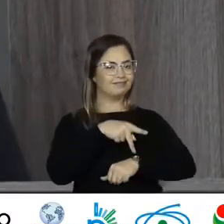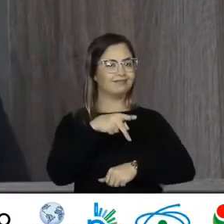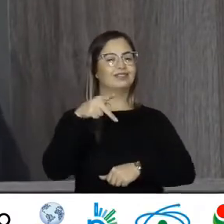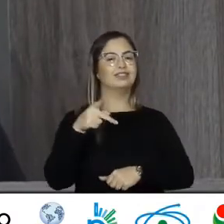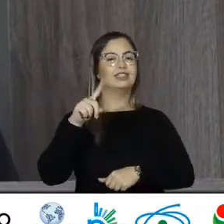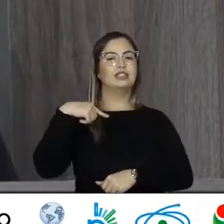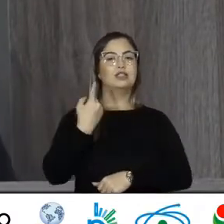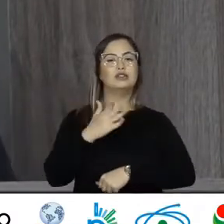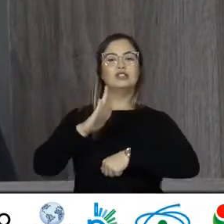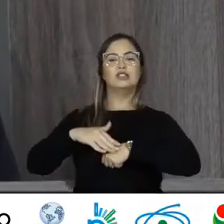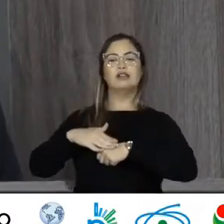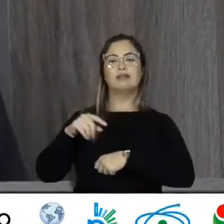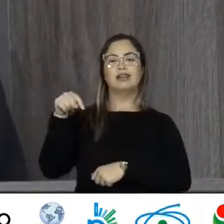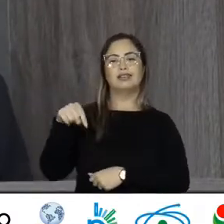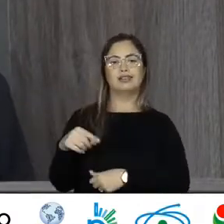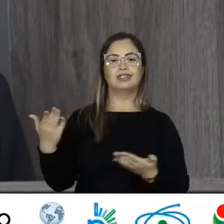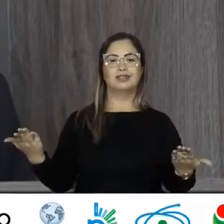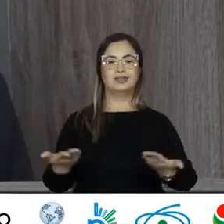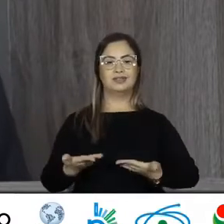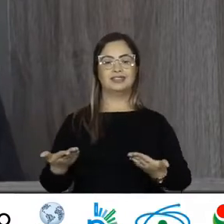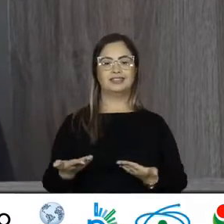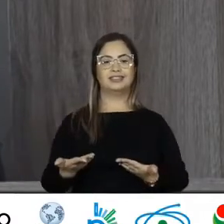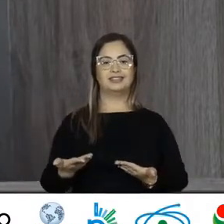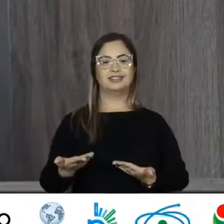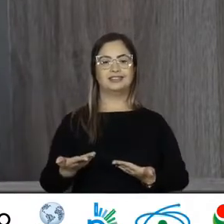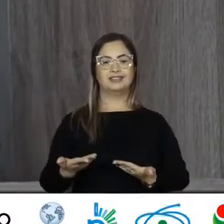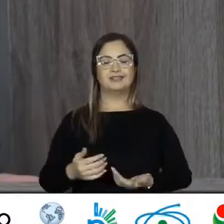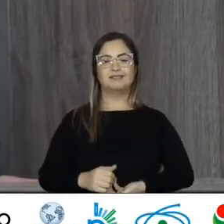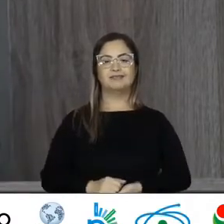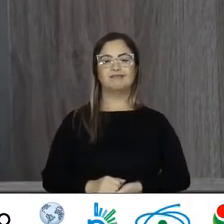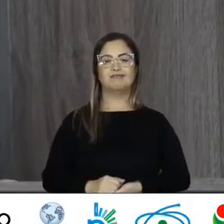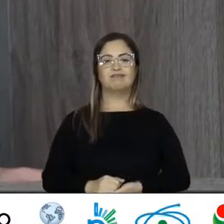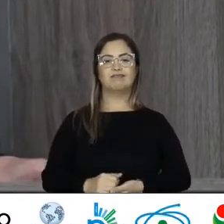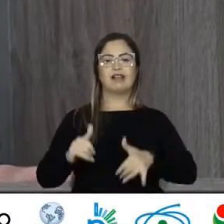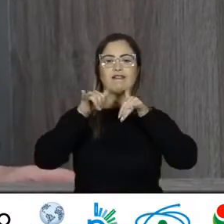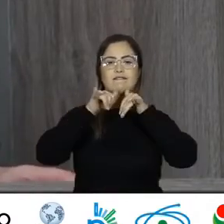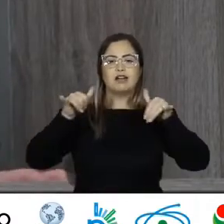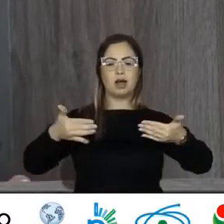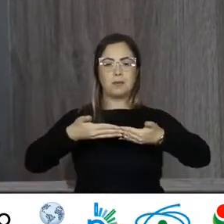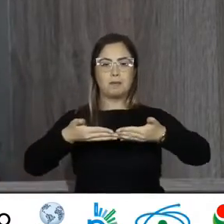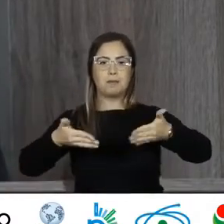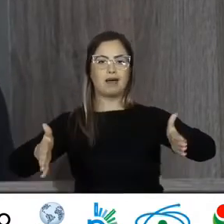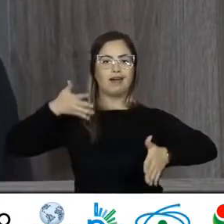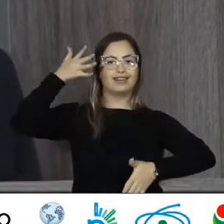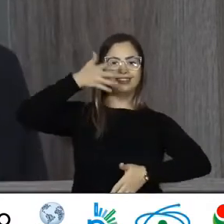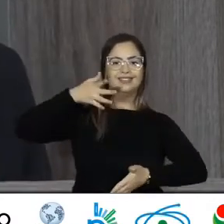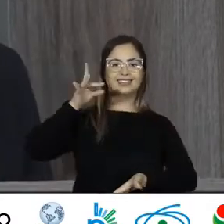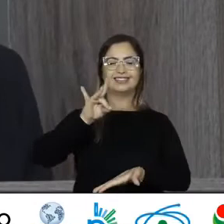Chamar então Aqui Para Fazer Oficialmente A abertura